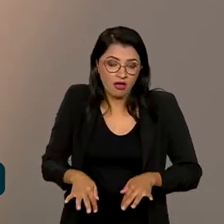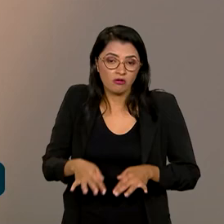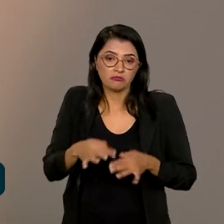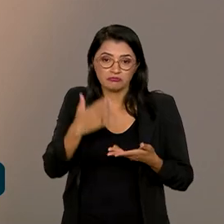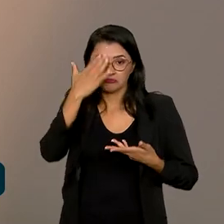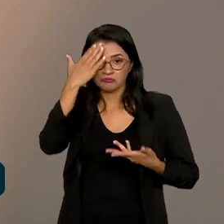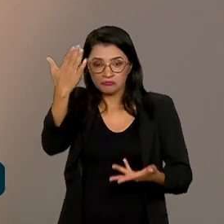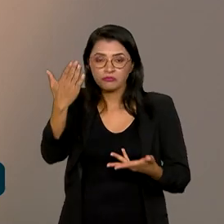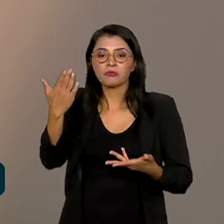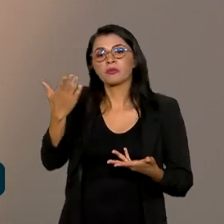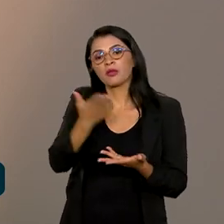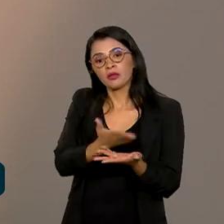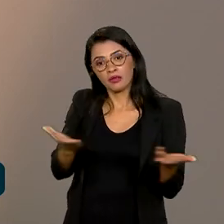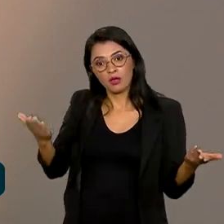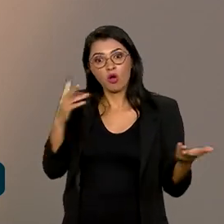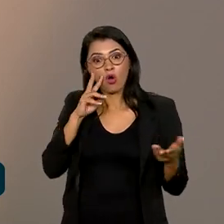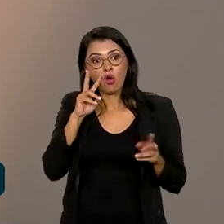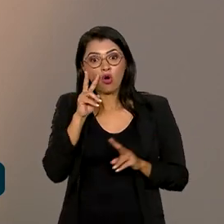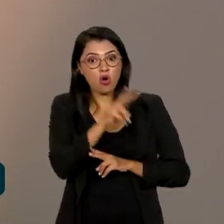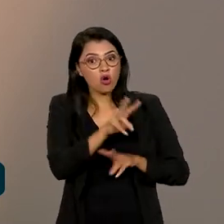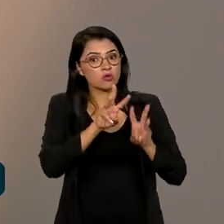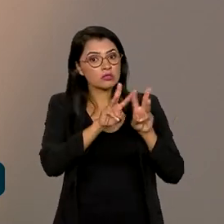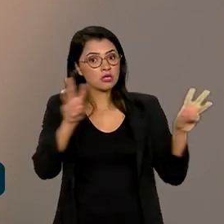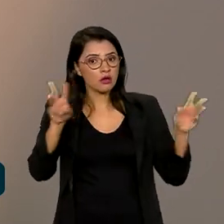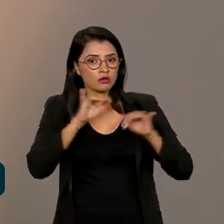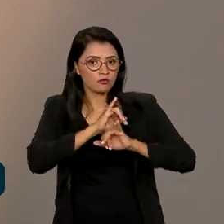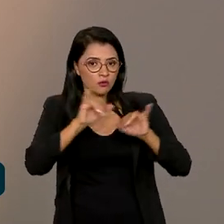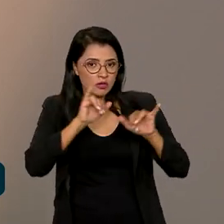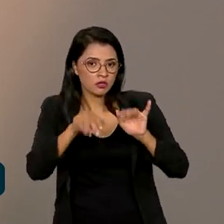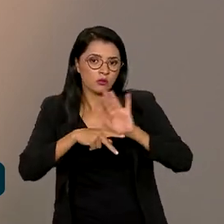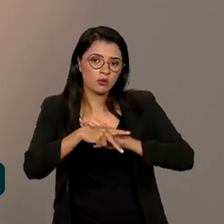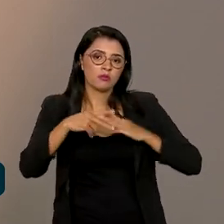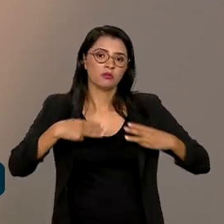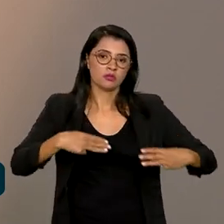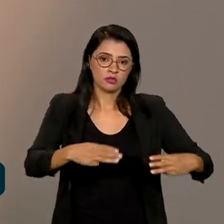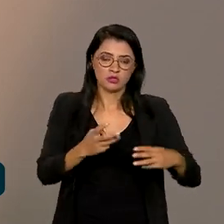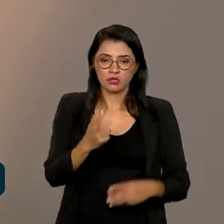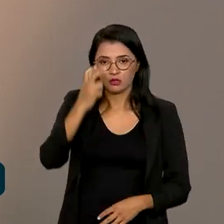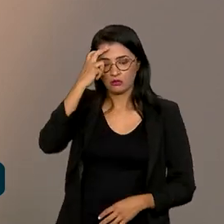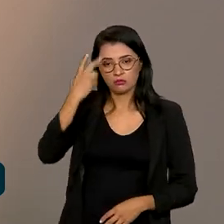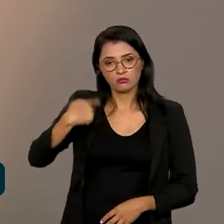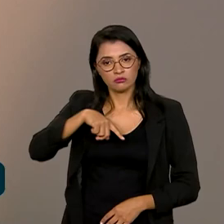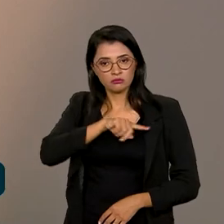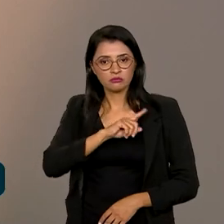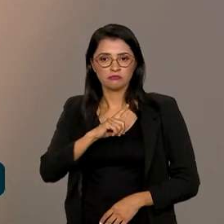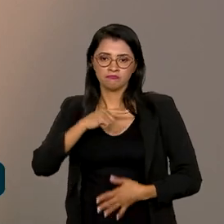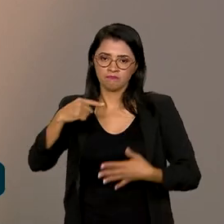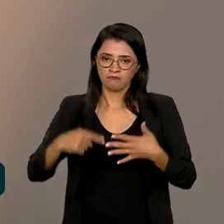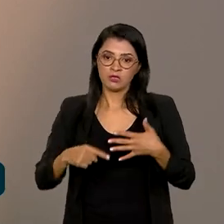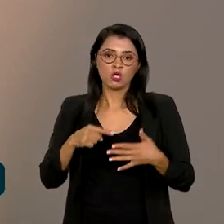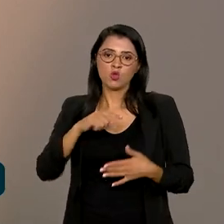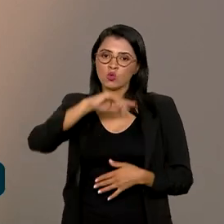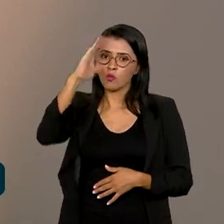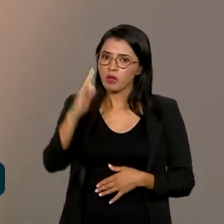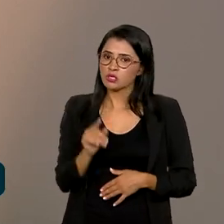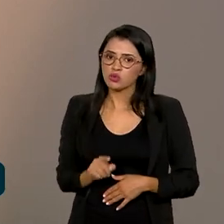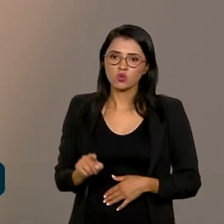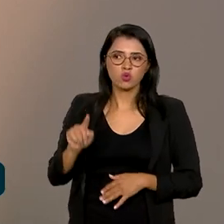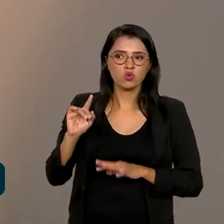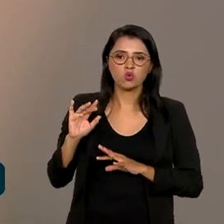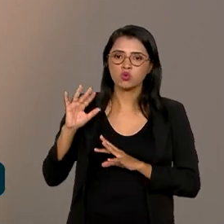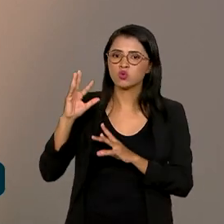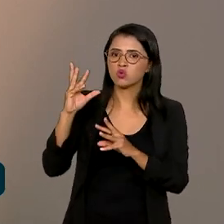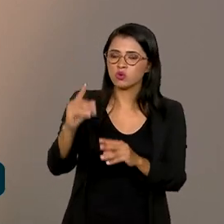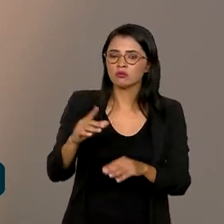que se liguem nos sites de informação do Ministério da Cultura. Estamos aí com ações no Brasil inteiro, tá? Esse